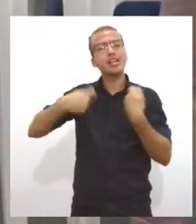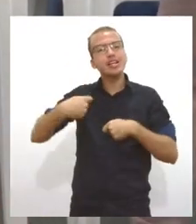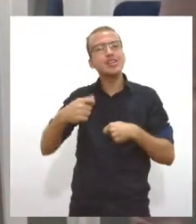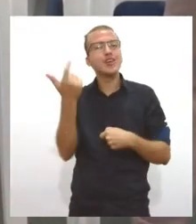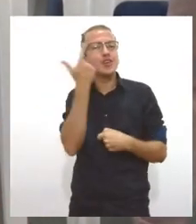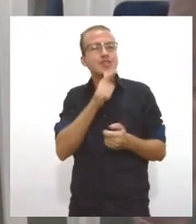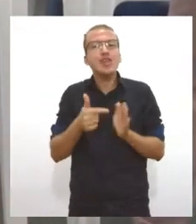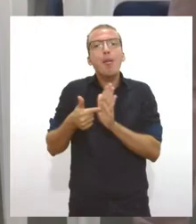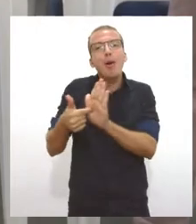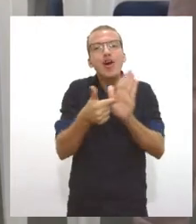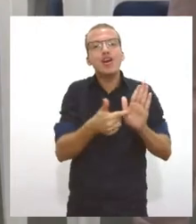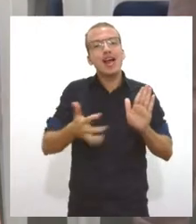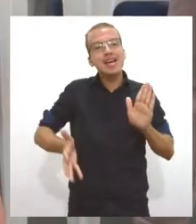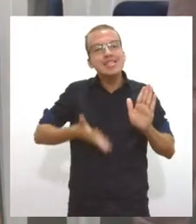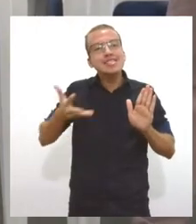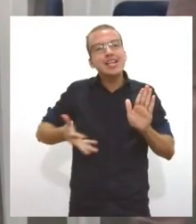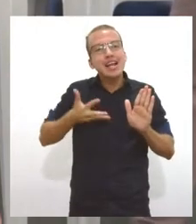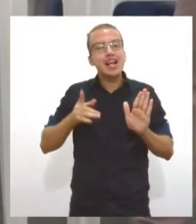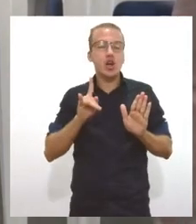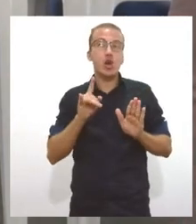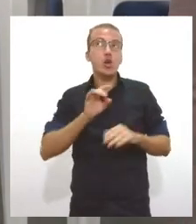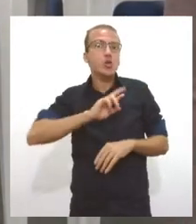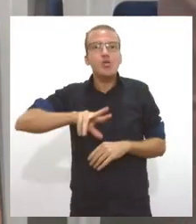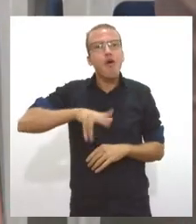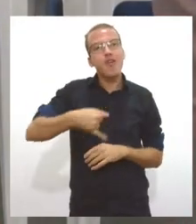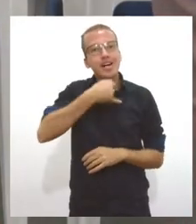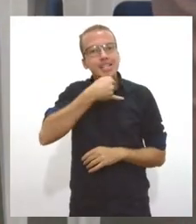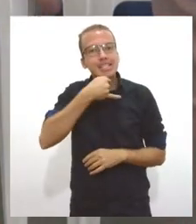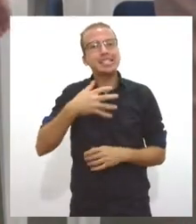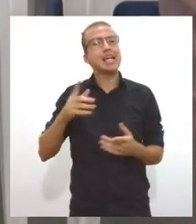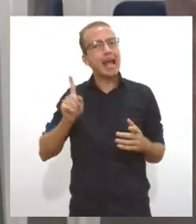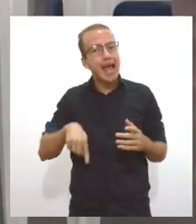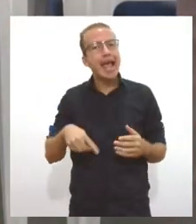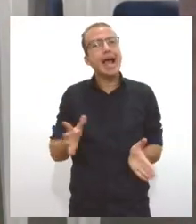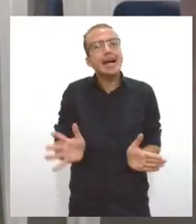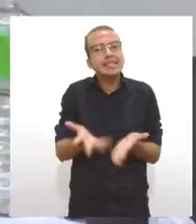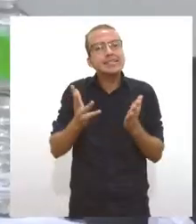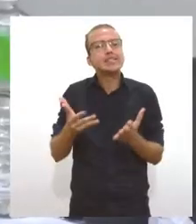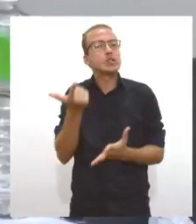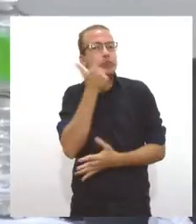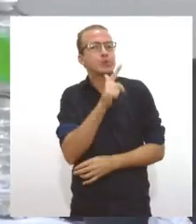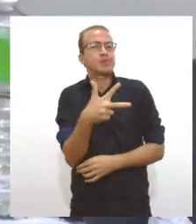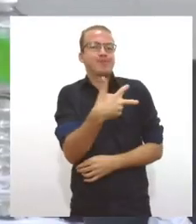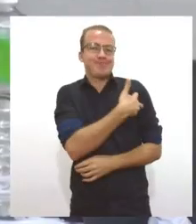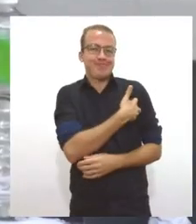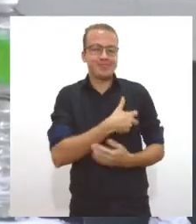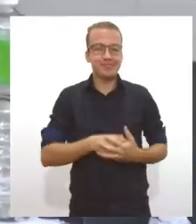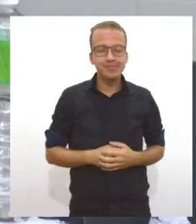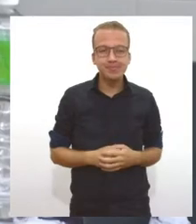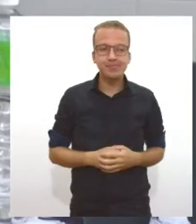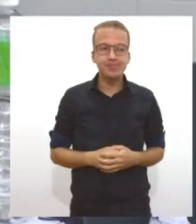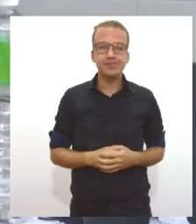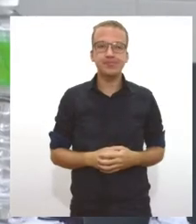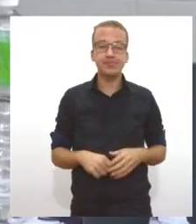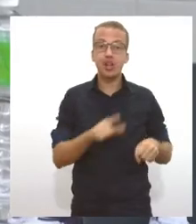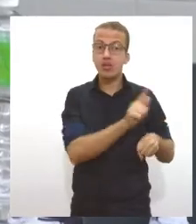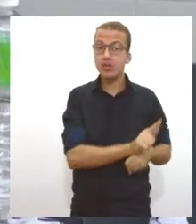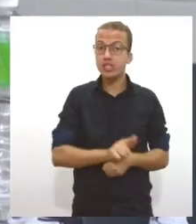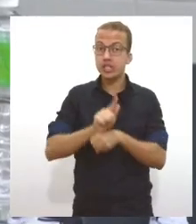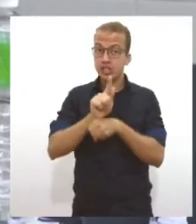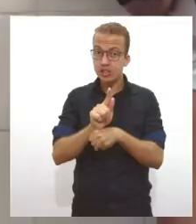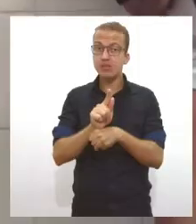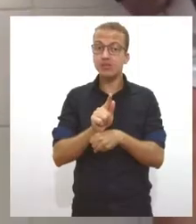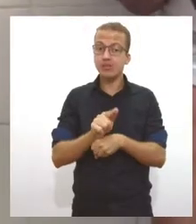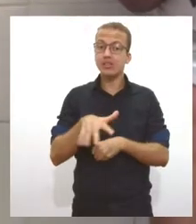já não digo tristeza, eu digo alegria de ter essa vacina, de ter sido vacinado. Para os gestores da área da saúde,